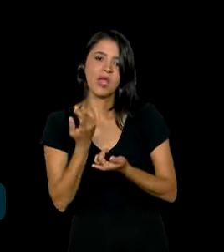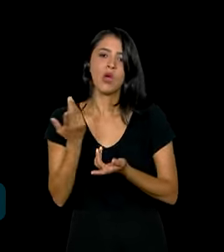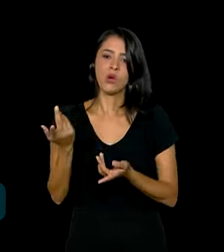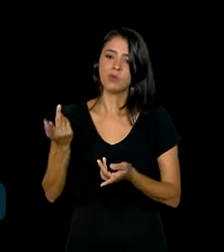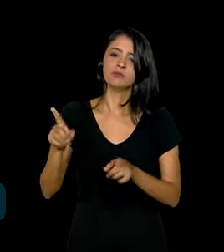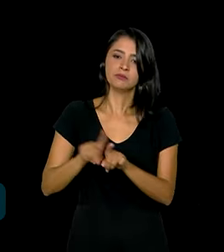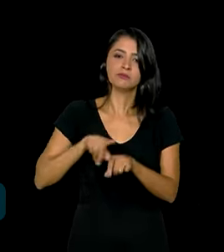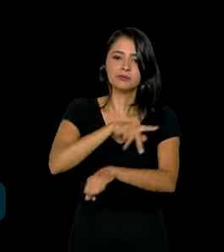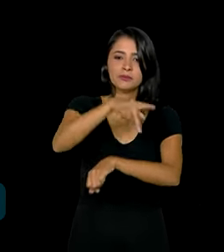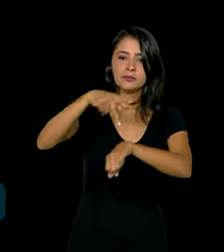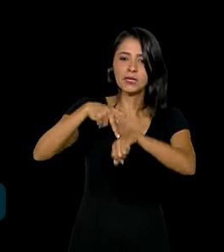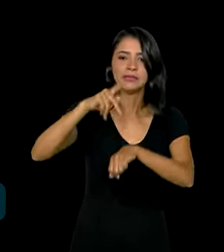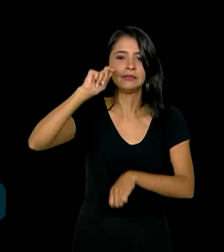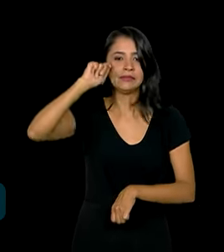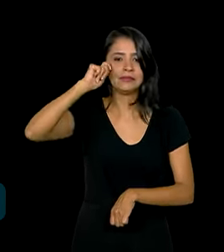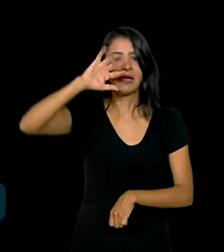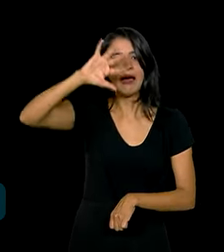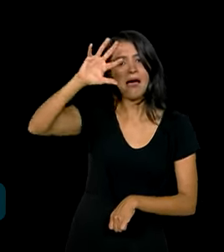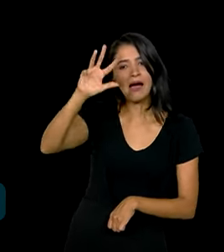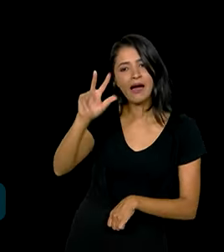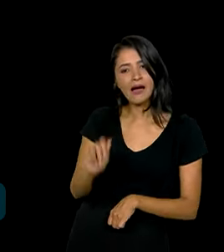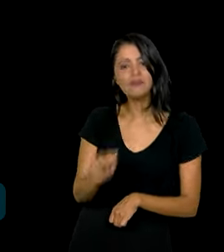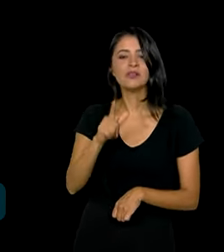África e os países do Caribe.